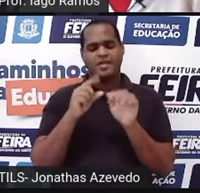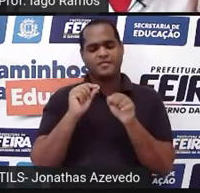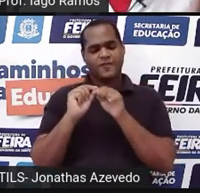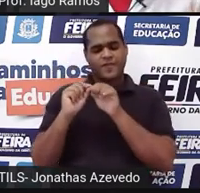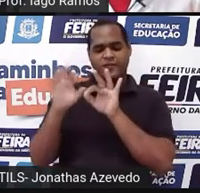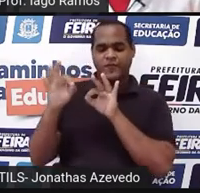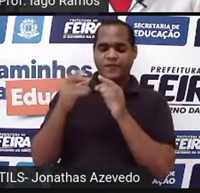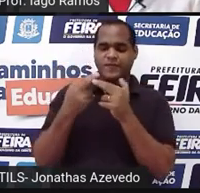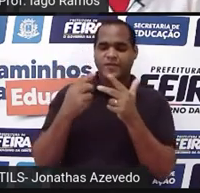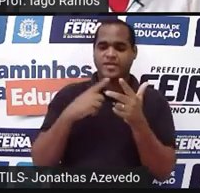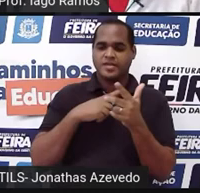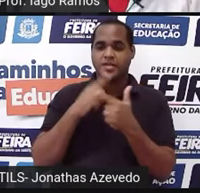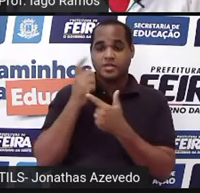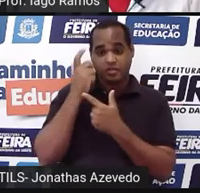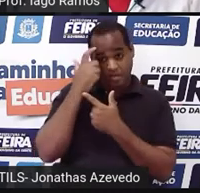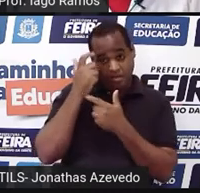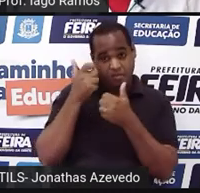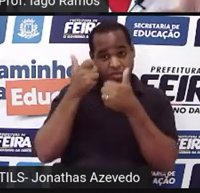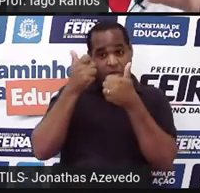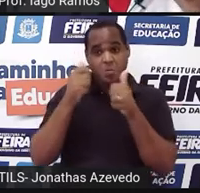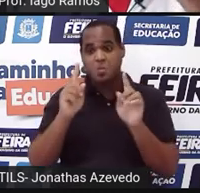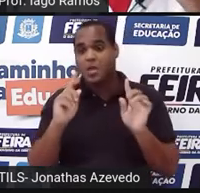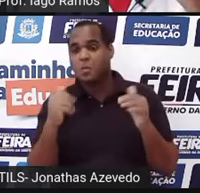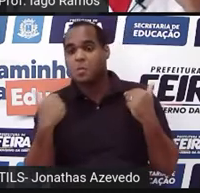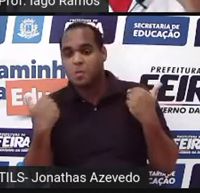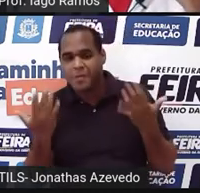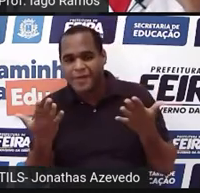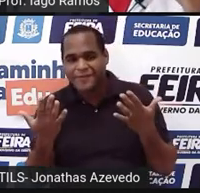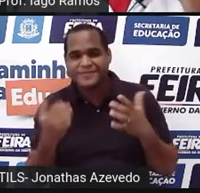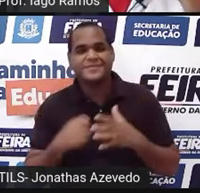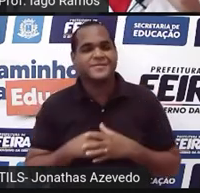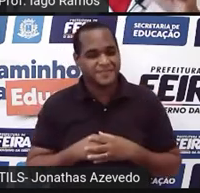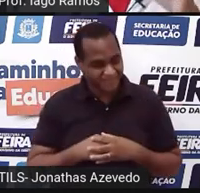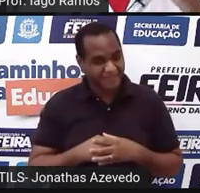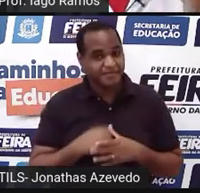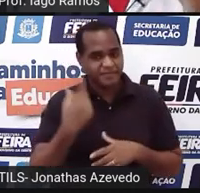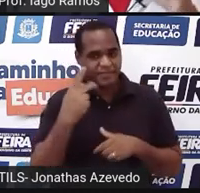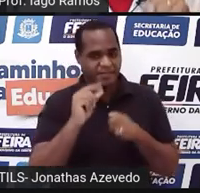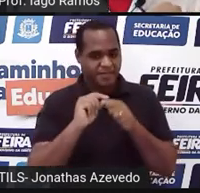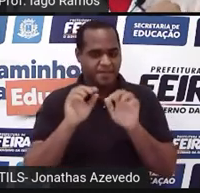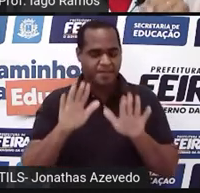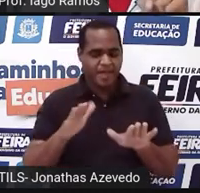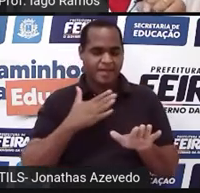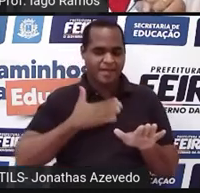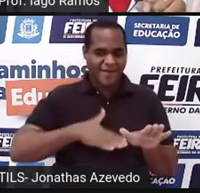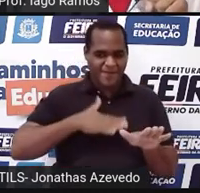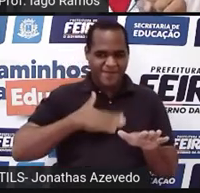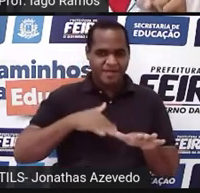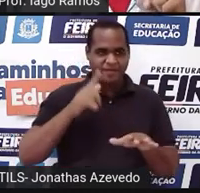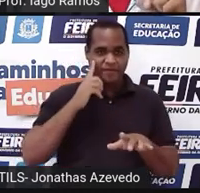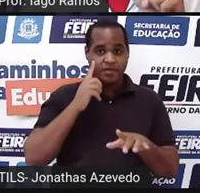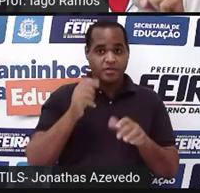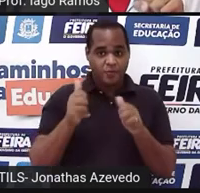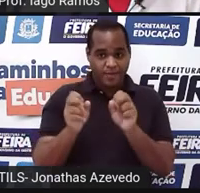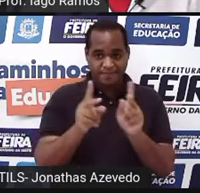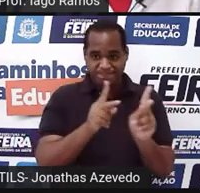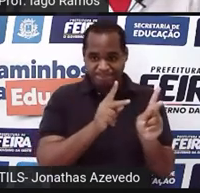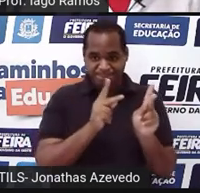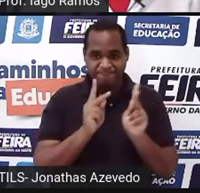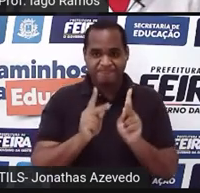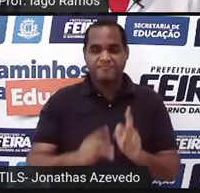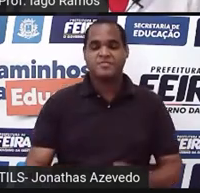se você conseguiu entender ou não. Tá bom? Então, vou deixar você aí quietinho e quietinha para tentar fazer. Tá bom? Tchau.